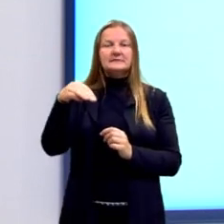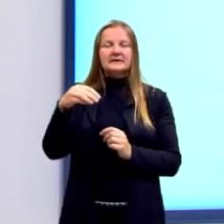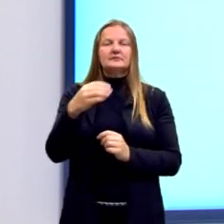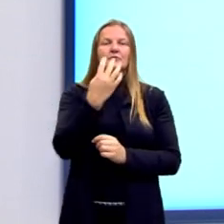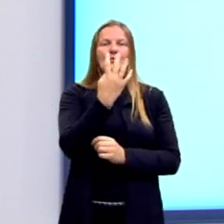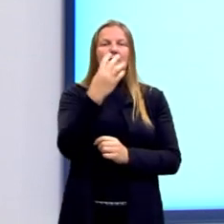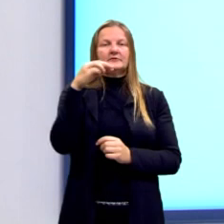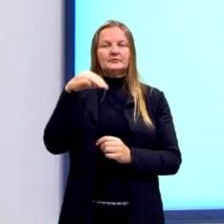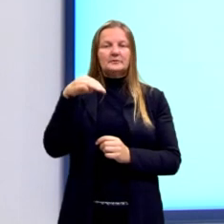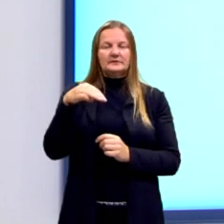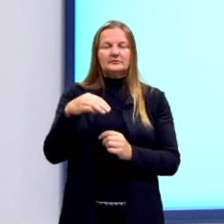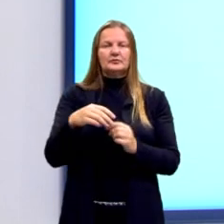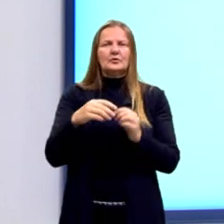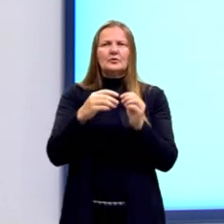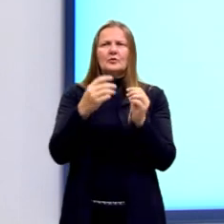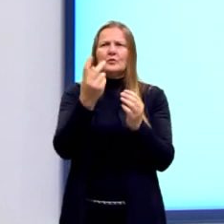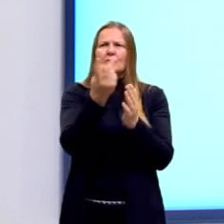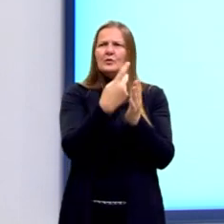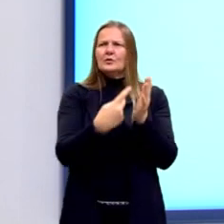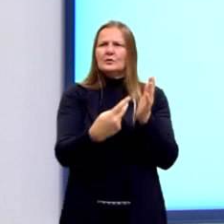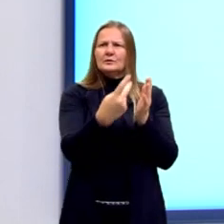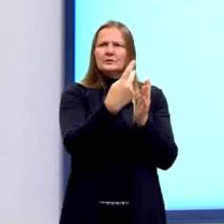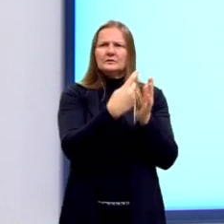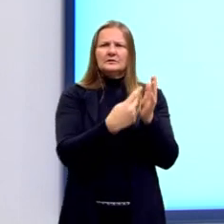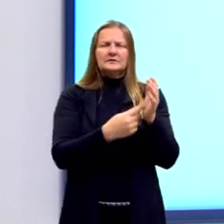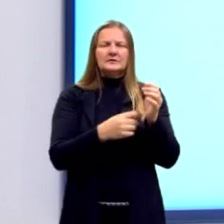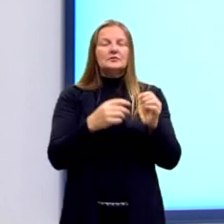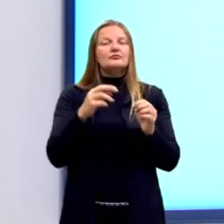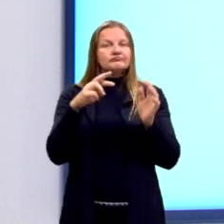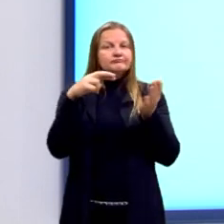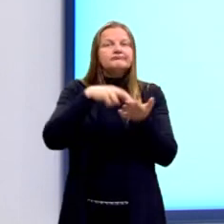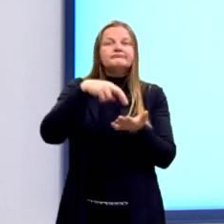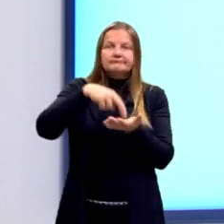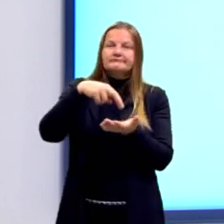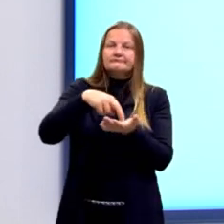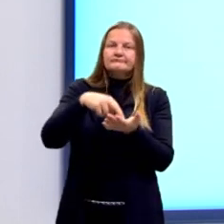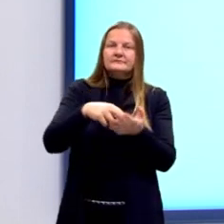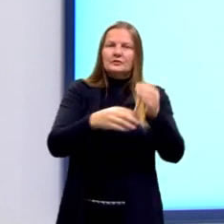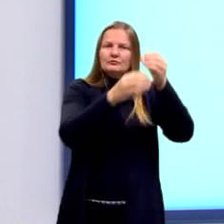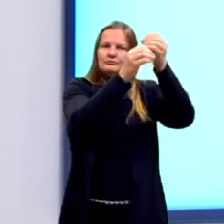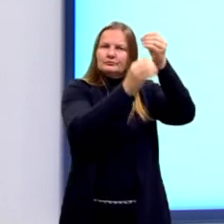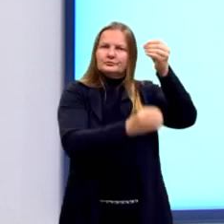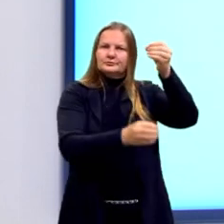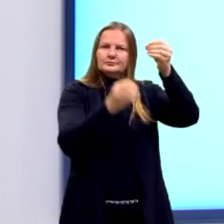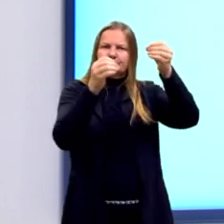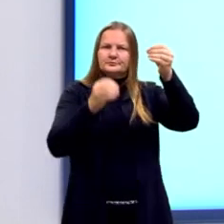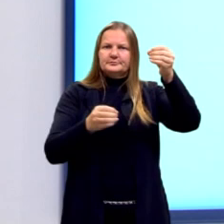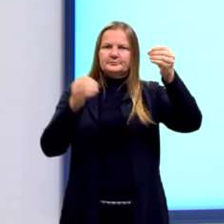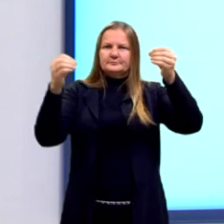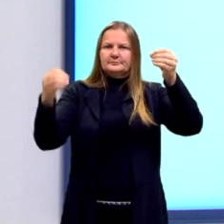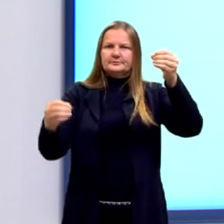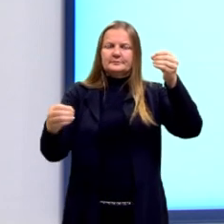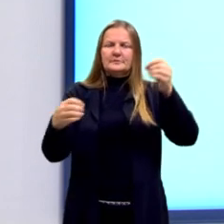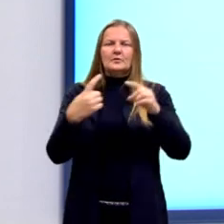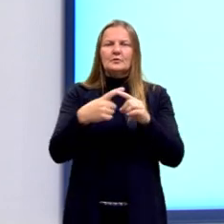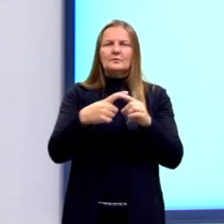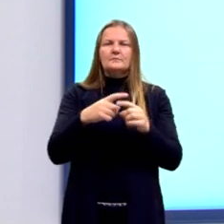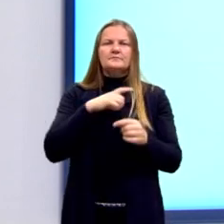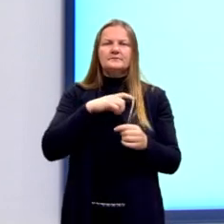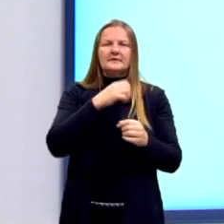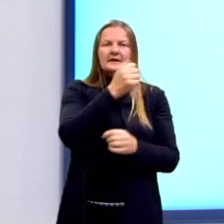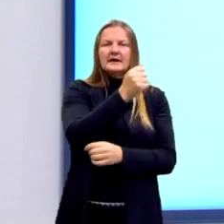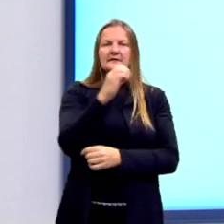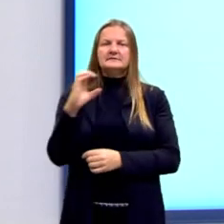metros. A figura representa a situação real na qual os postes estão descritos pelos segmentos